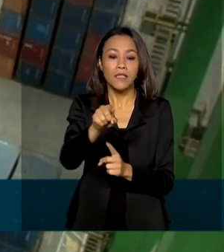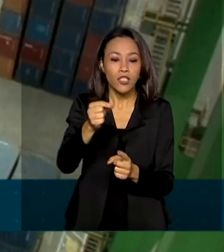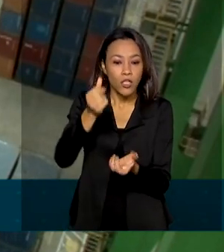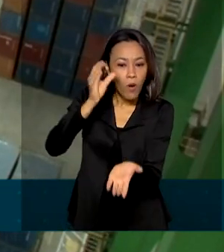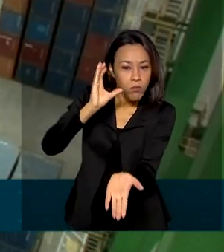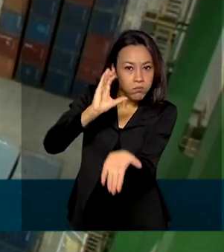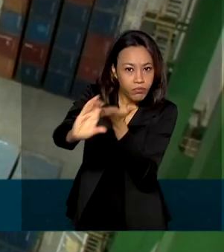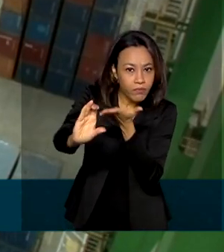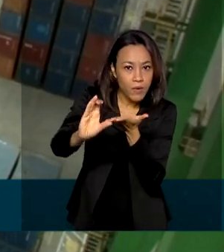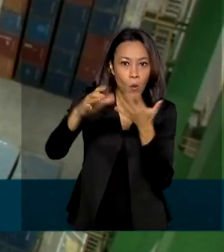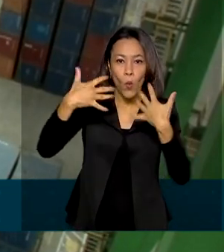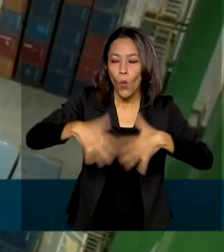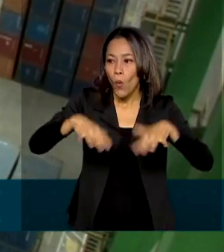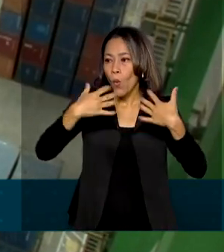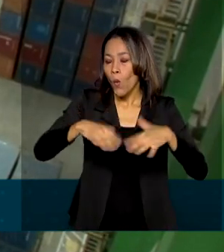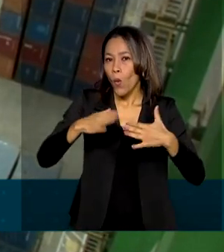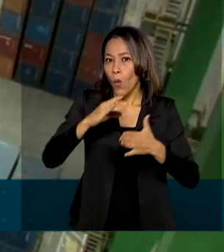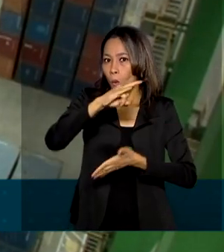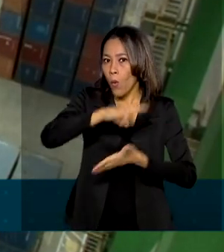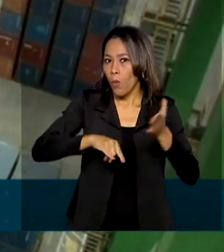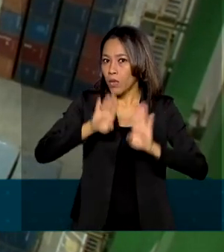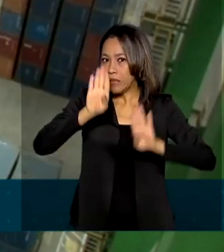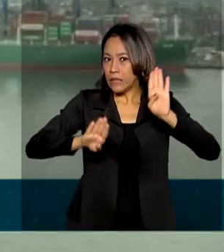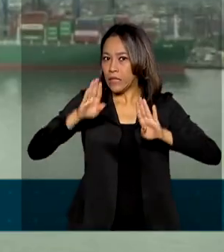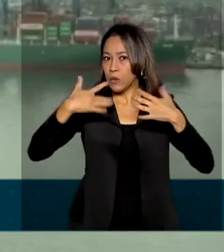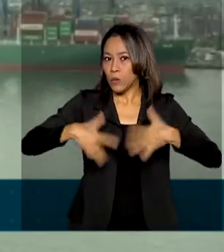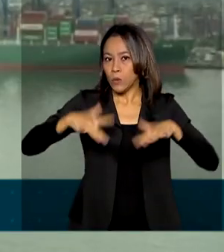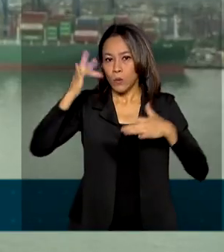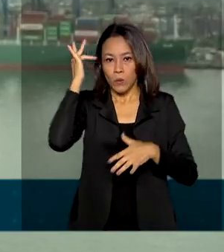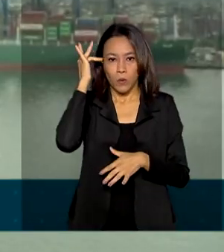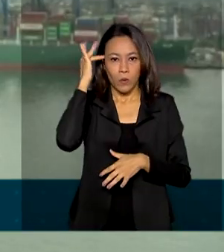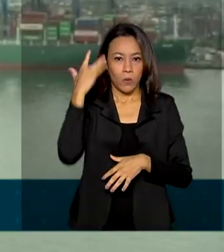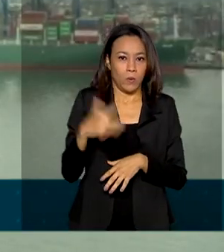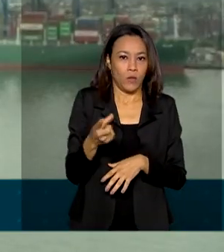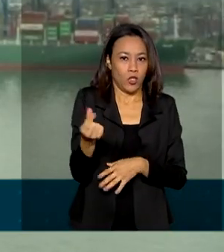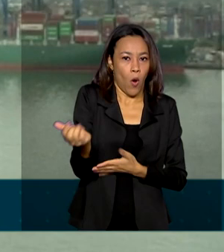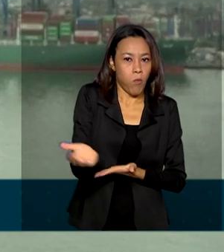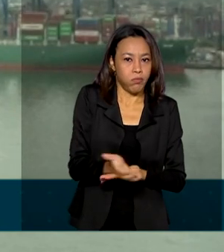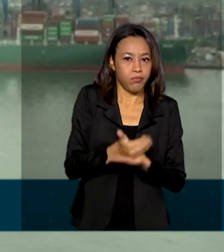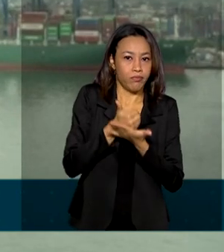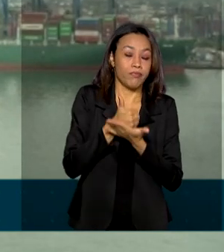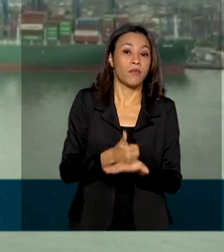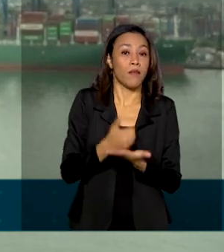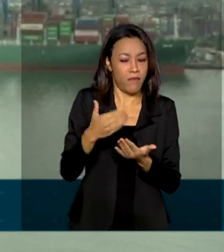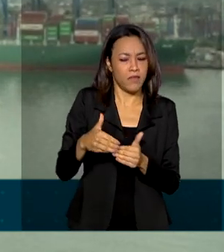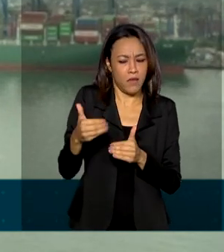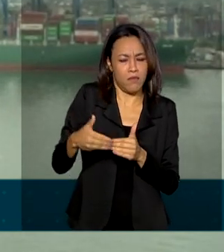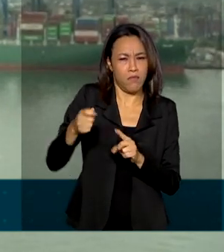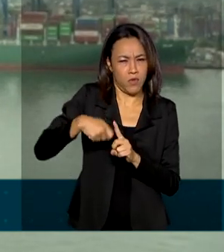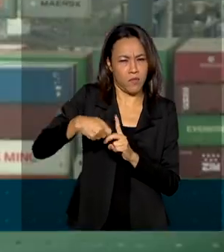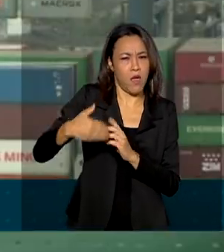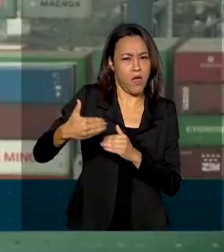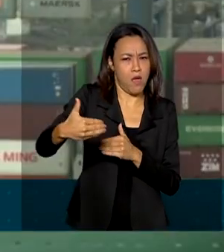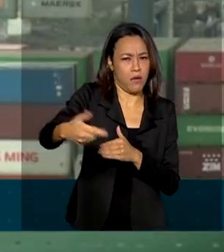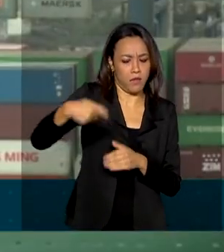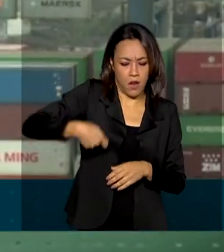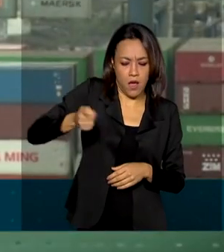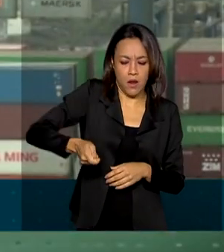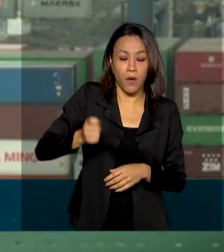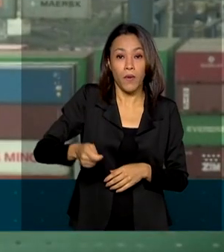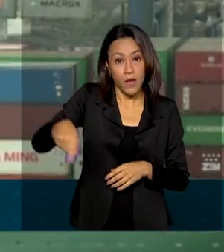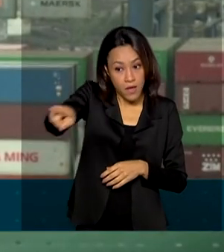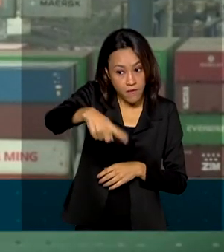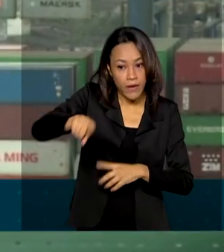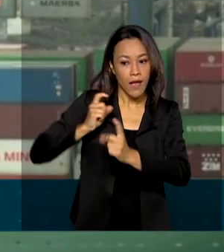Será a maior licitação portuária dos últimos 15 anos. O leilão deverá ocorrer nos próximos meses e o vencedor vai